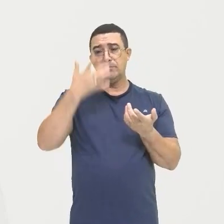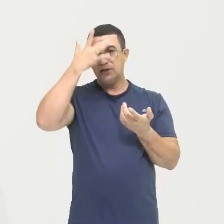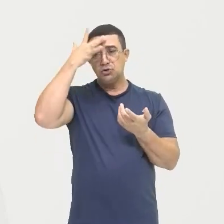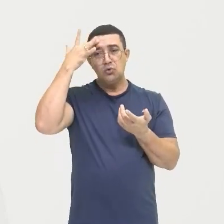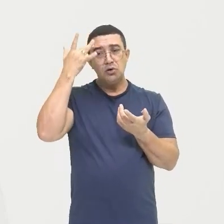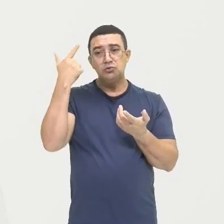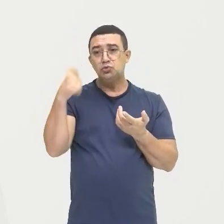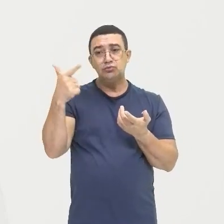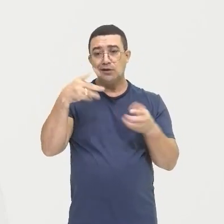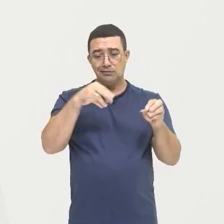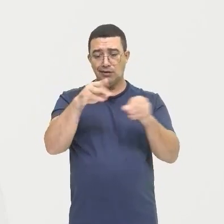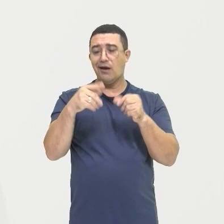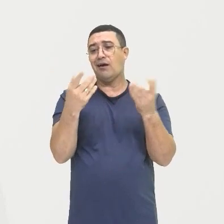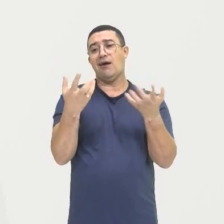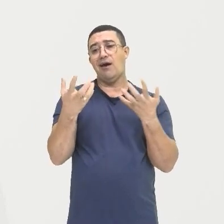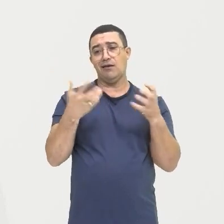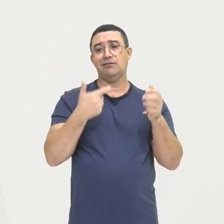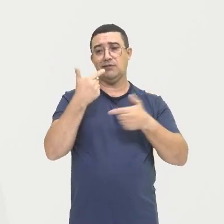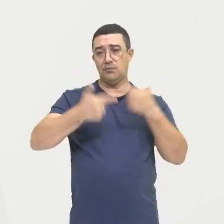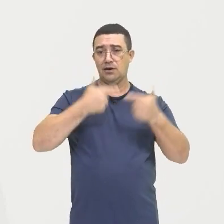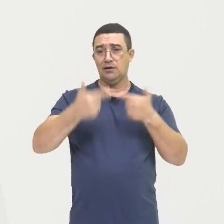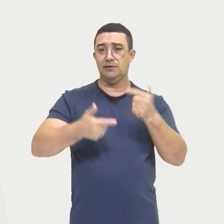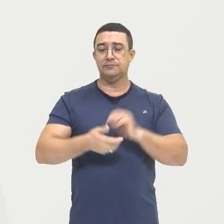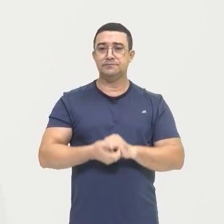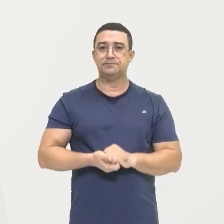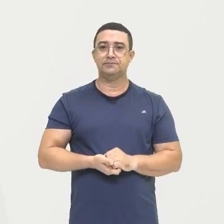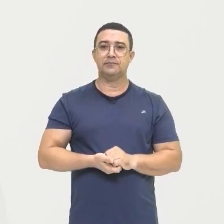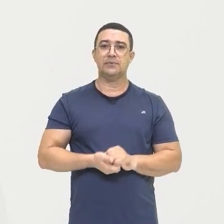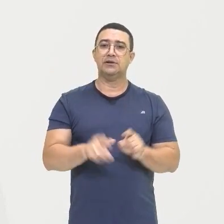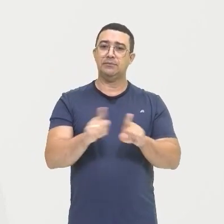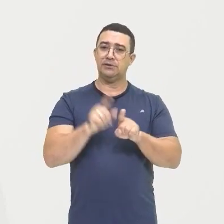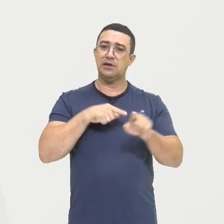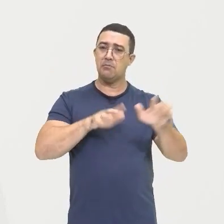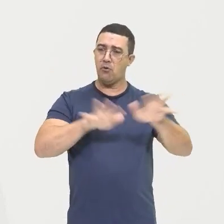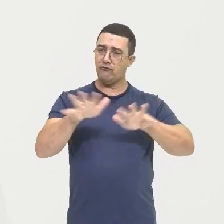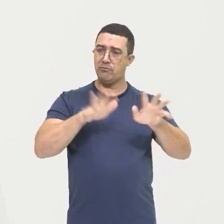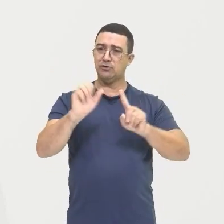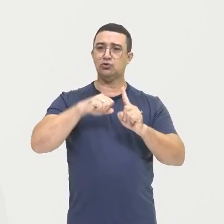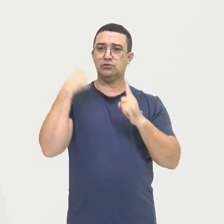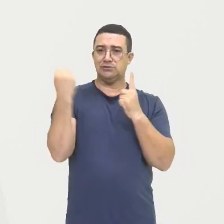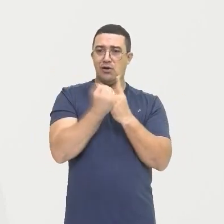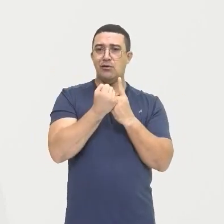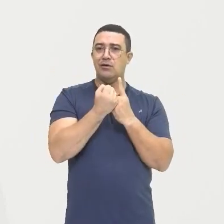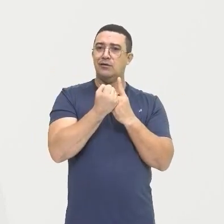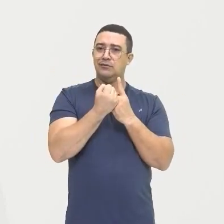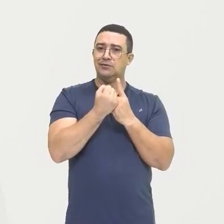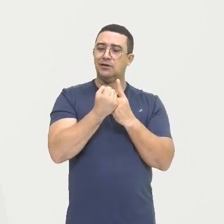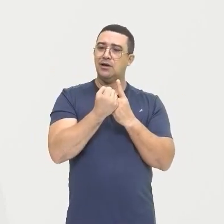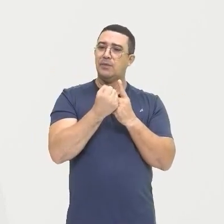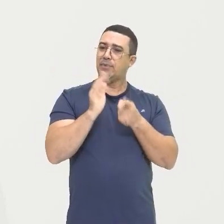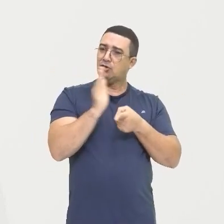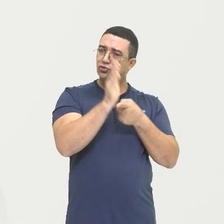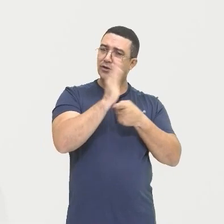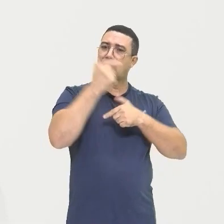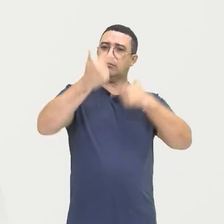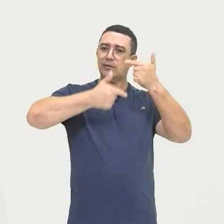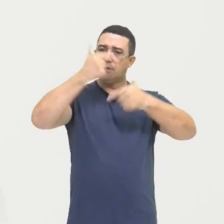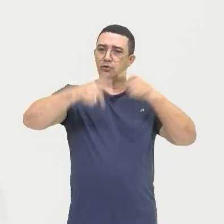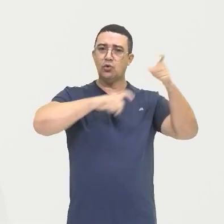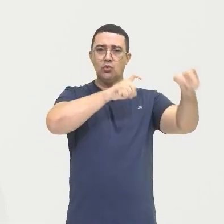sociais De trabalhadores rurais Em defesa Da reforma agrária Que nada mais é Que a